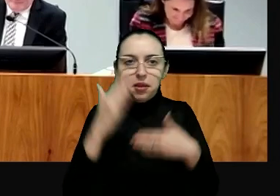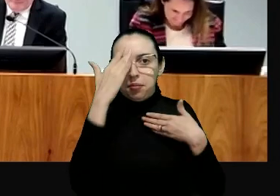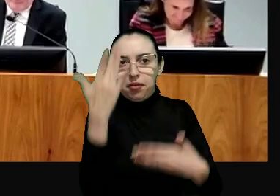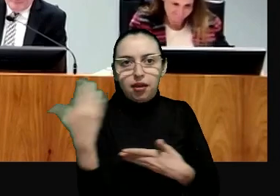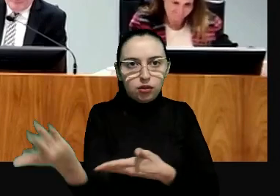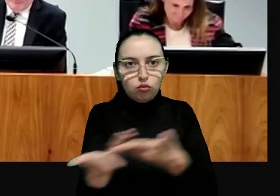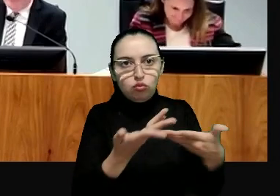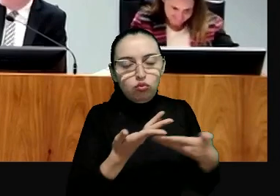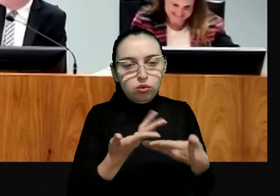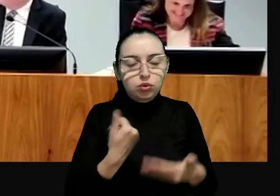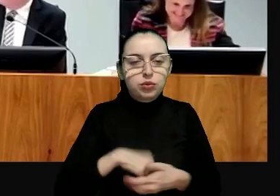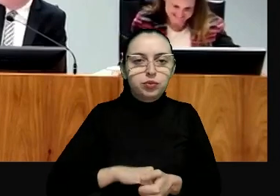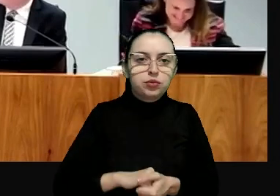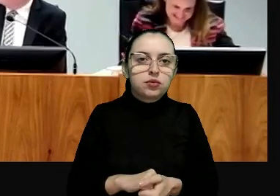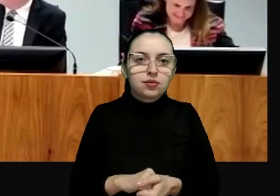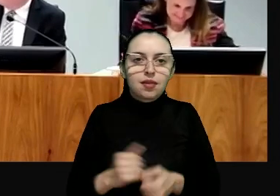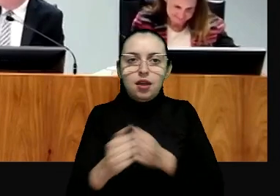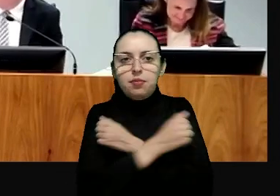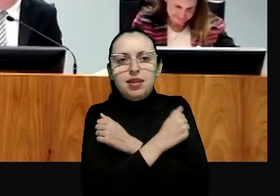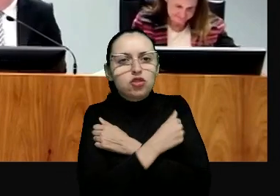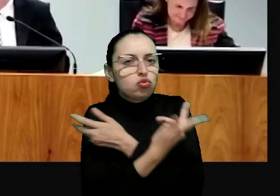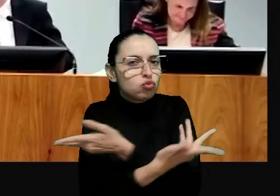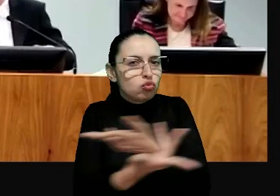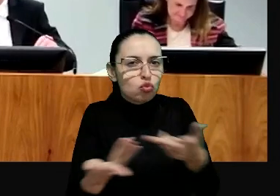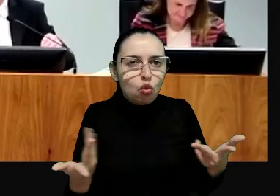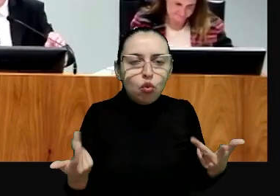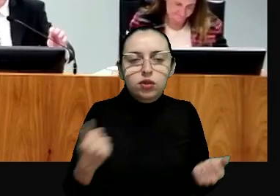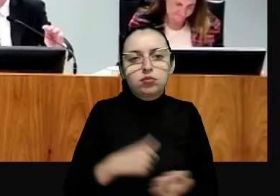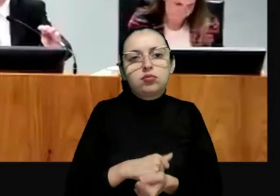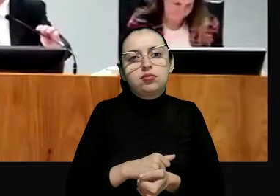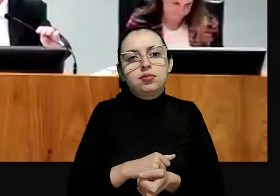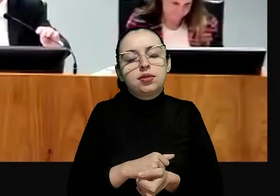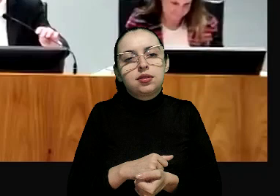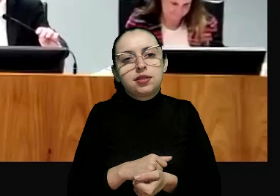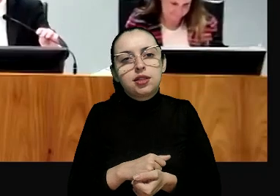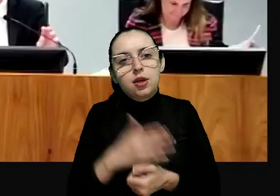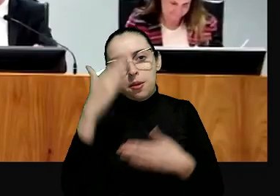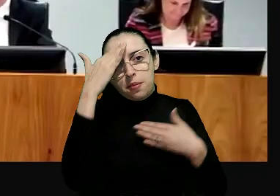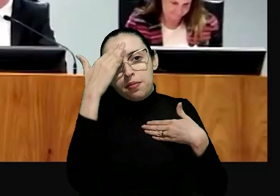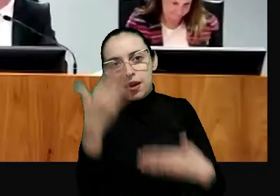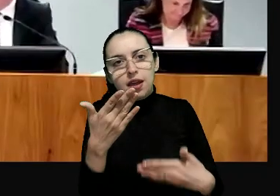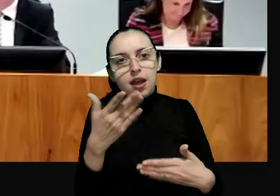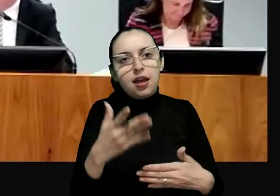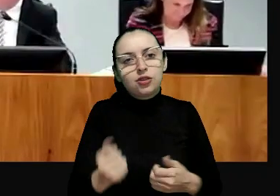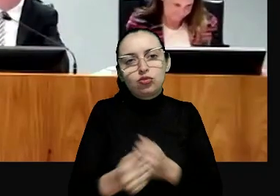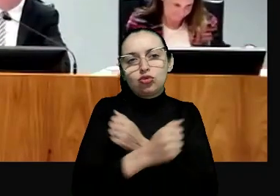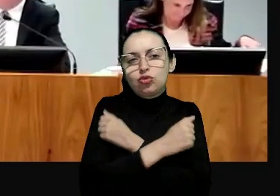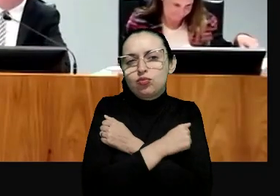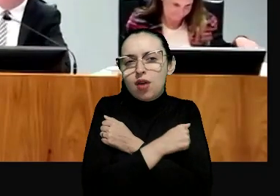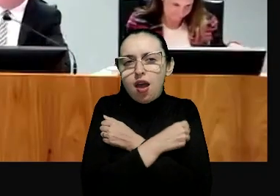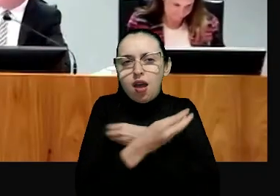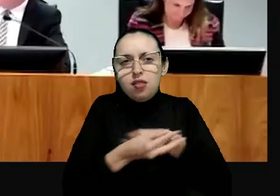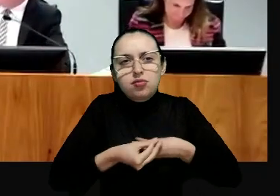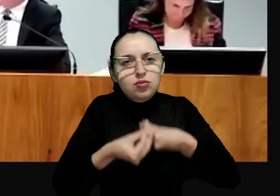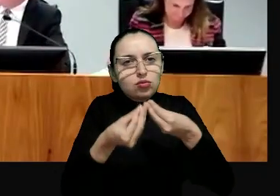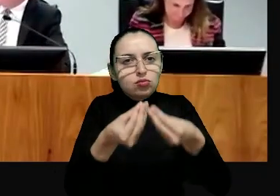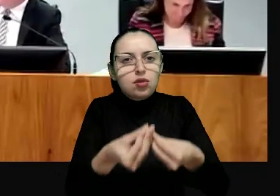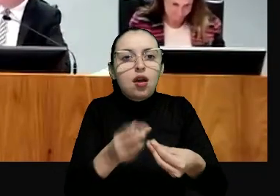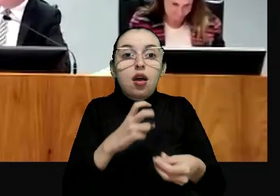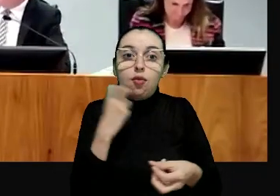todos para todos então um abraço a todos muito fraterno obrigado pela possibilidade de dar o meu abraço